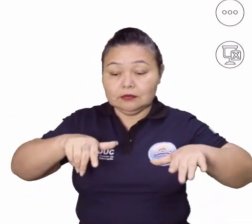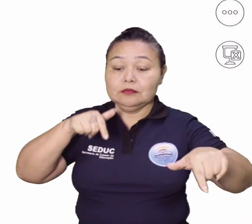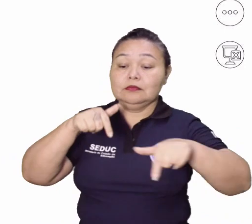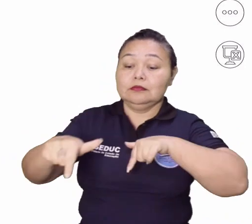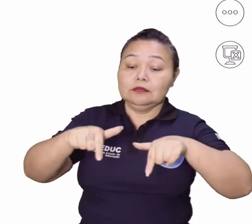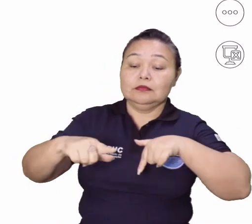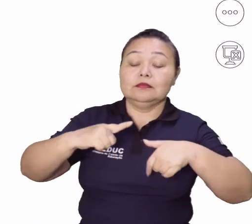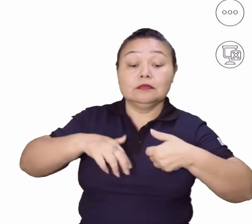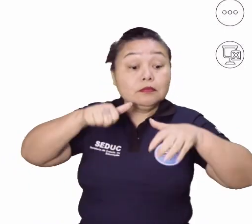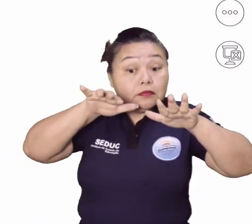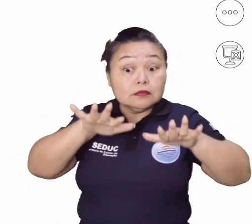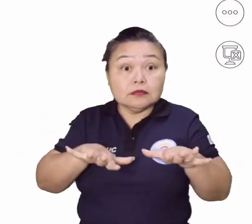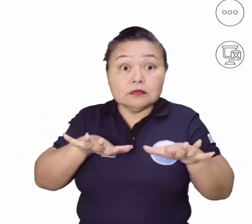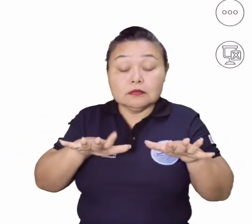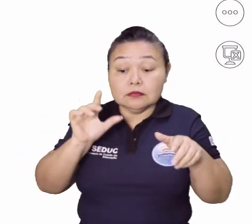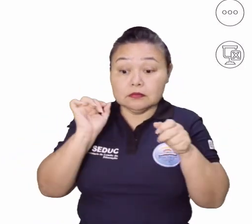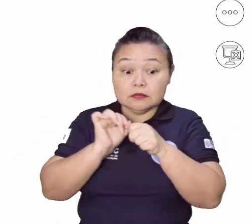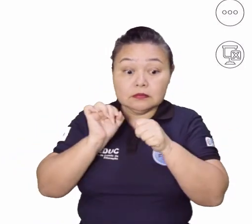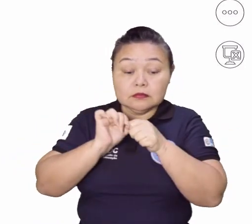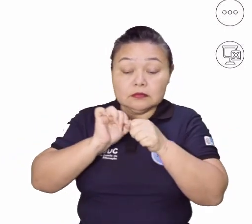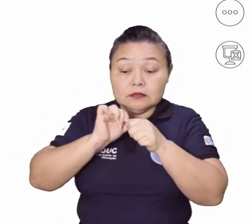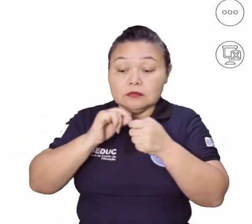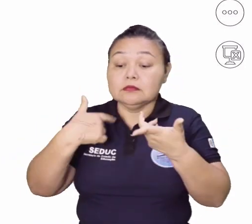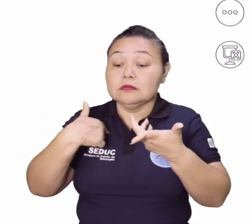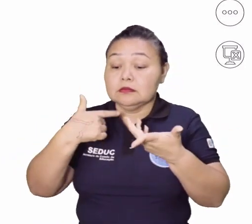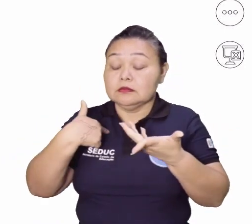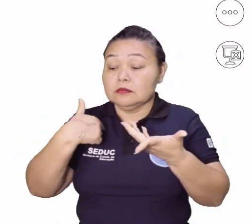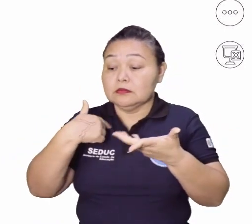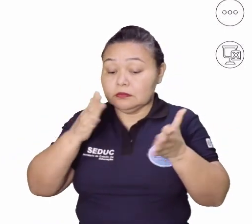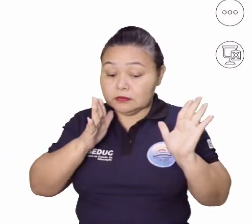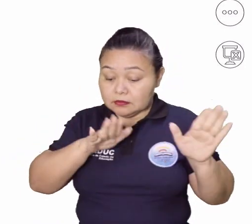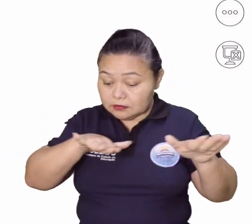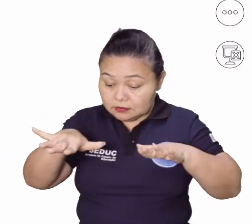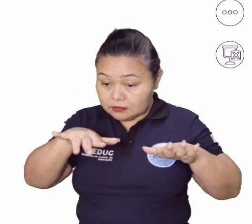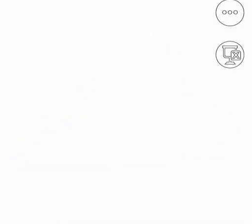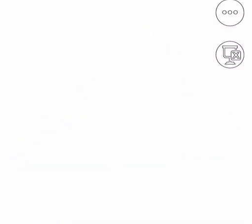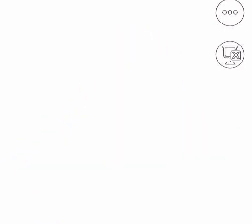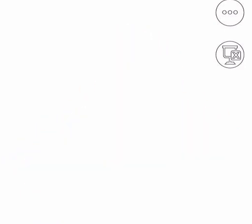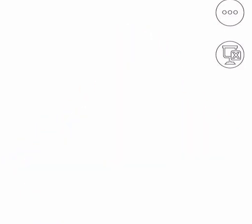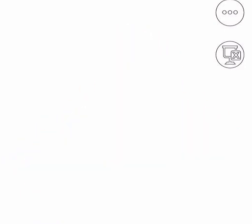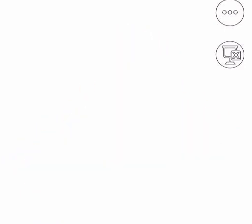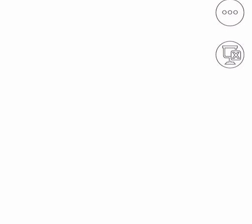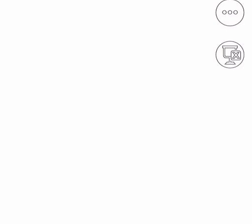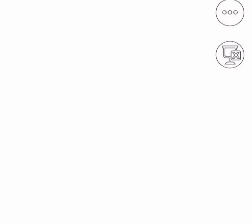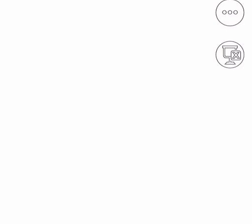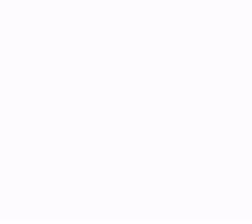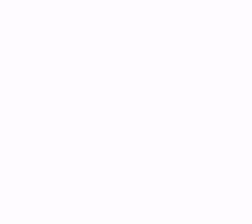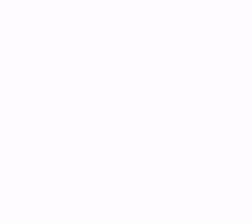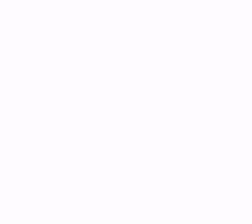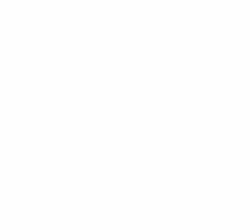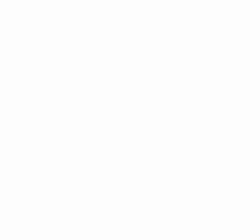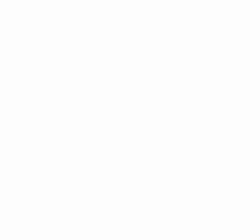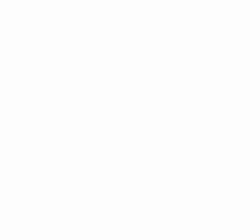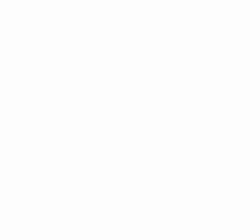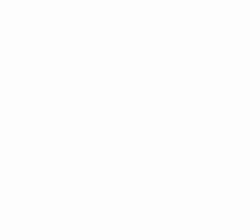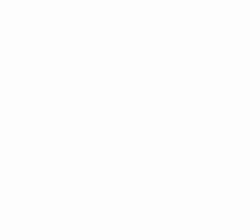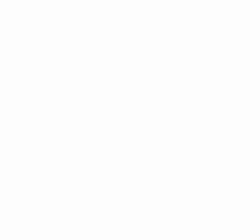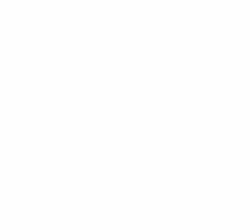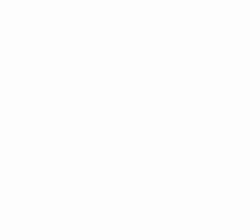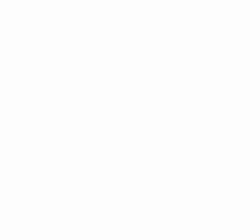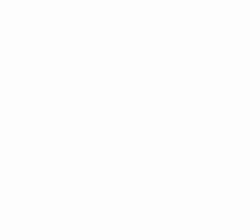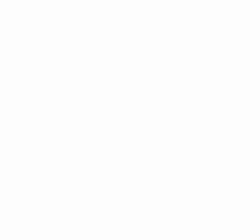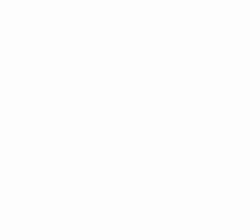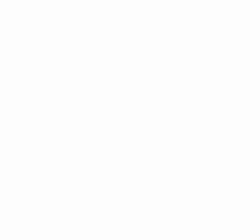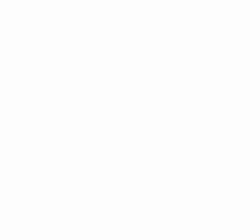trabalhador teria que ficar fazendo lá as suas atividades em cima dela. Ok! Então, pessoal, aqui